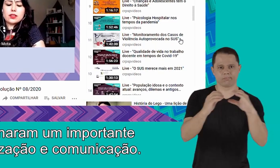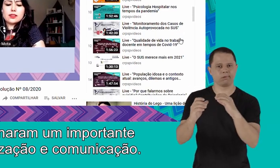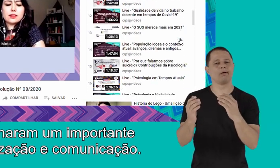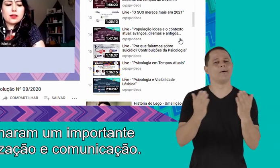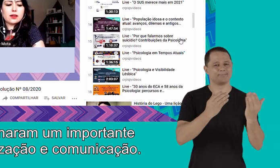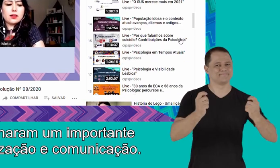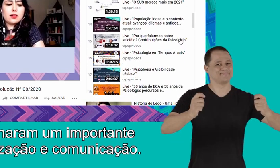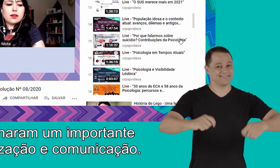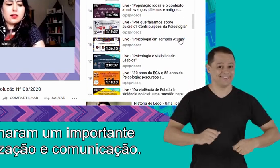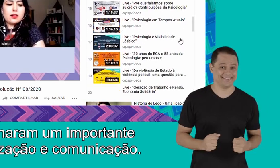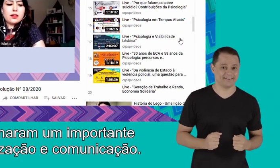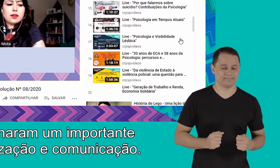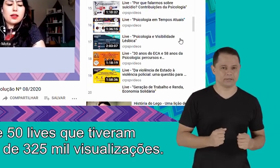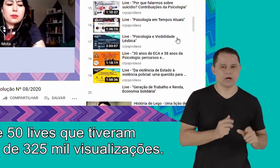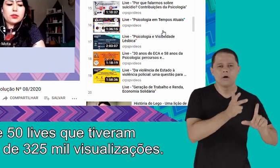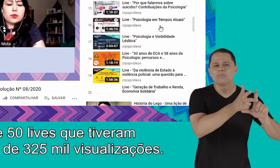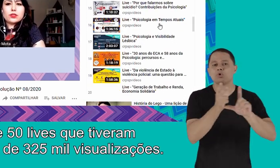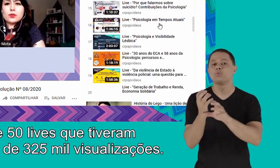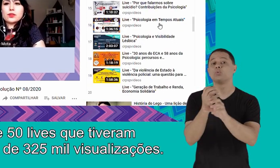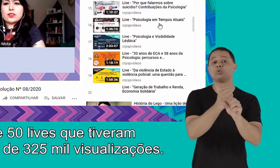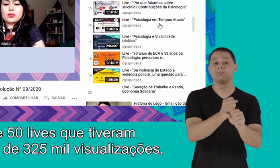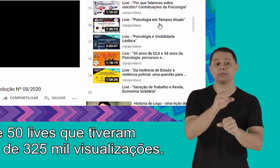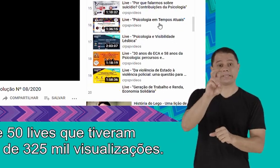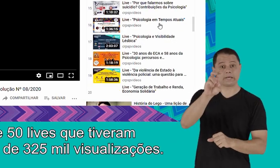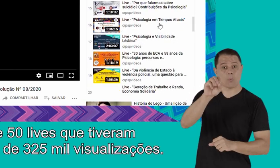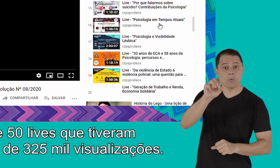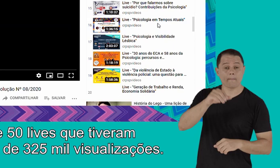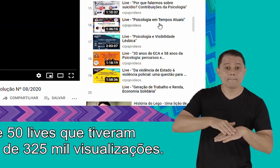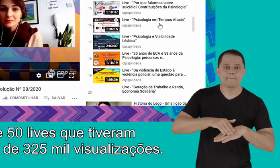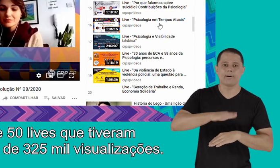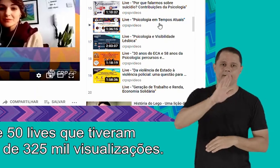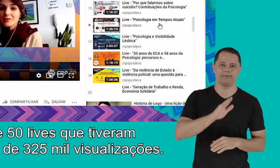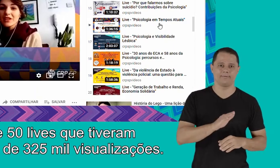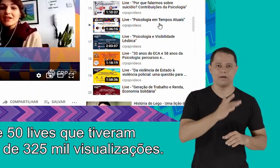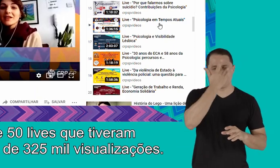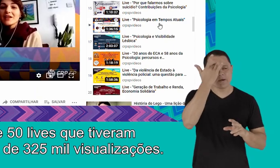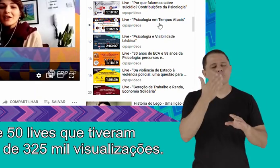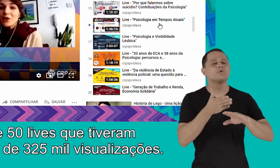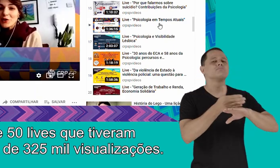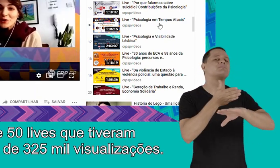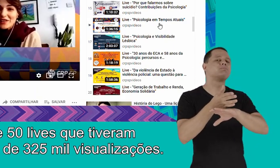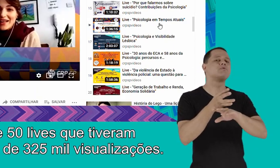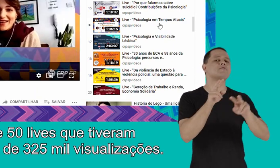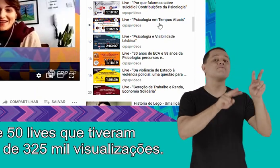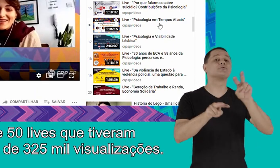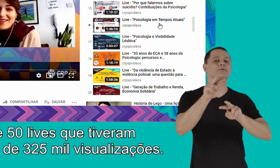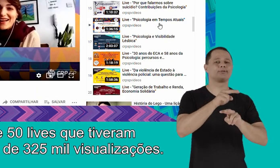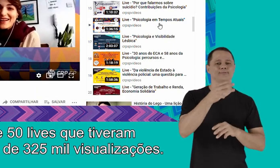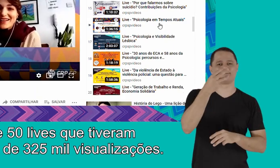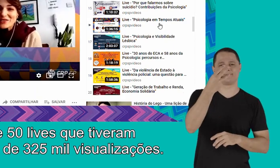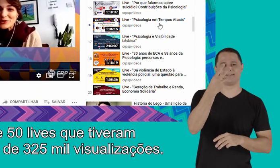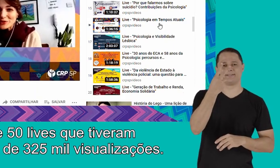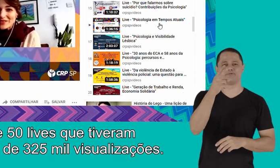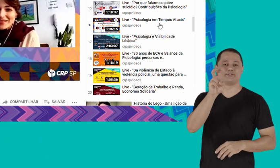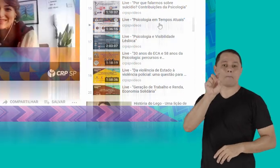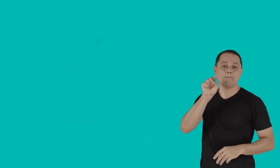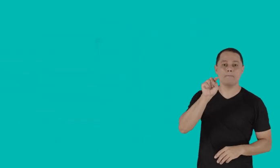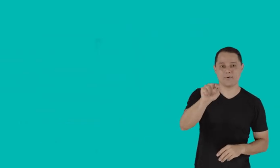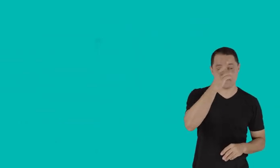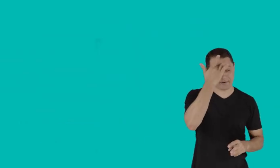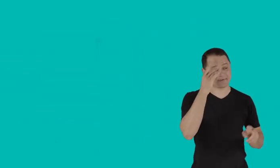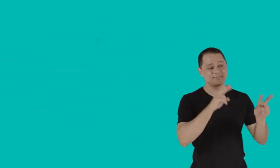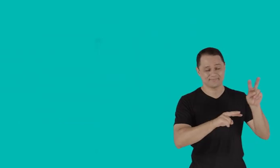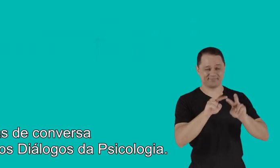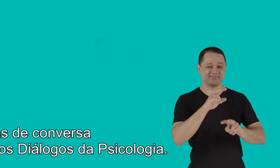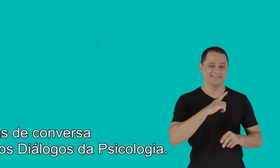mobilização e comunicação. Foram mais de 50 lives que tiveram audiência de mais de 325 mil visualizações.